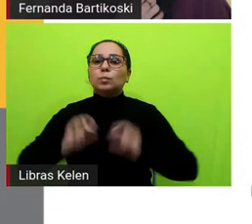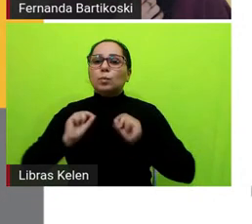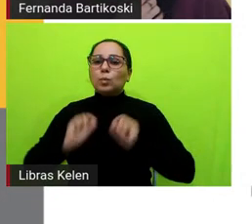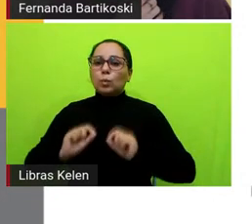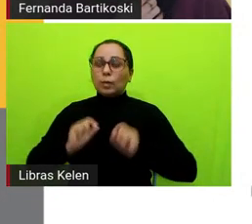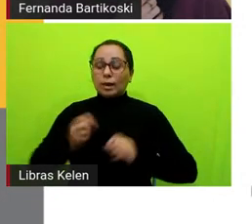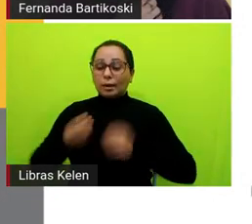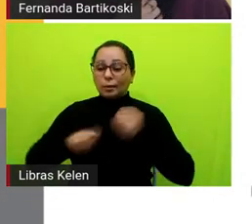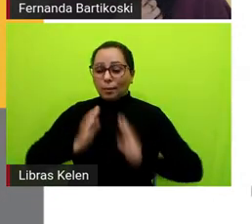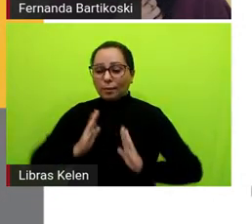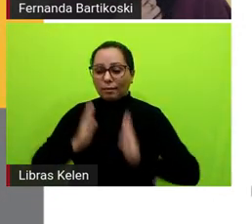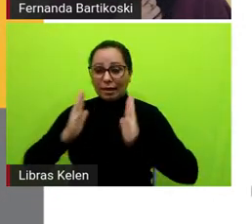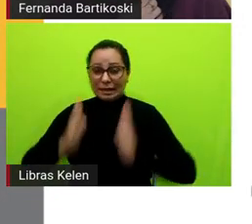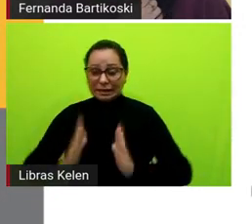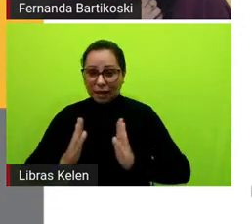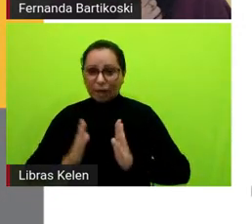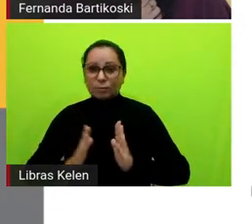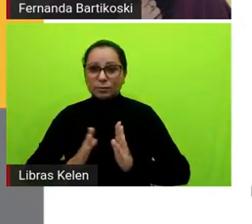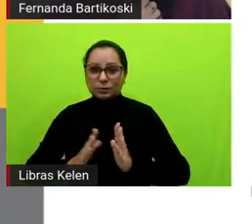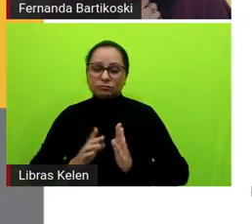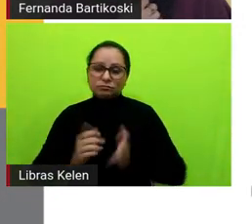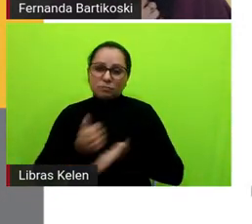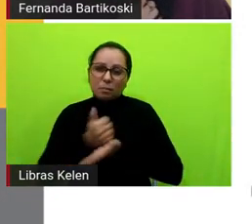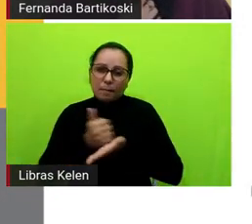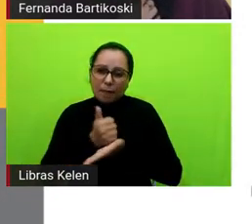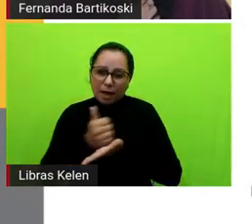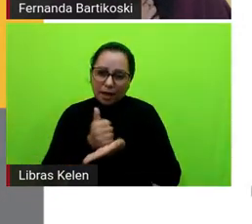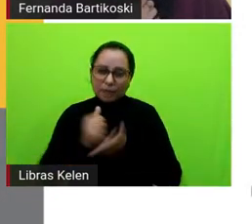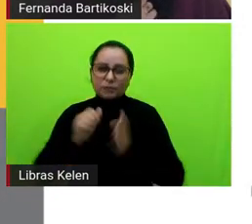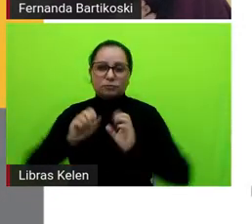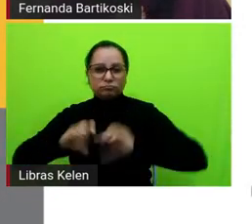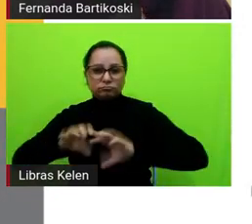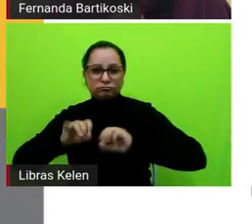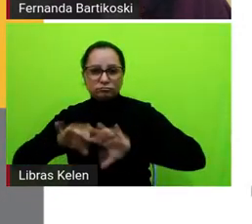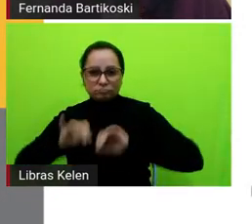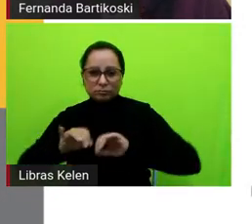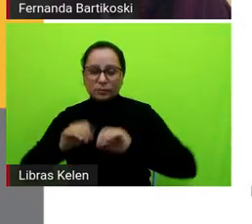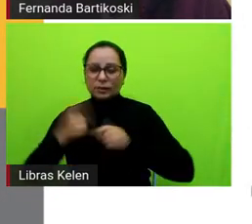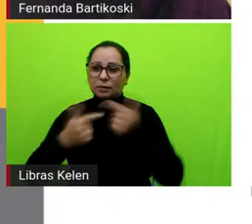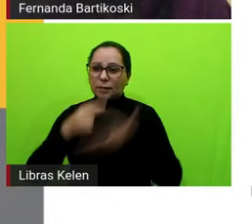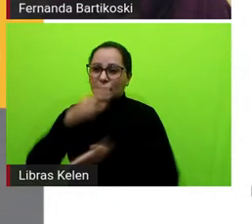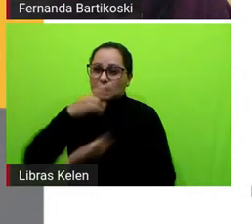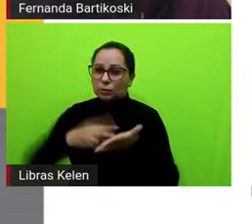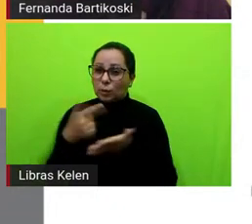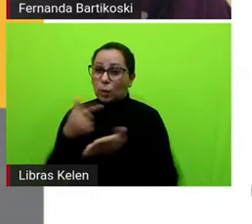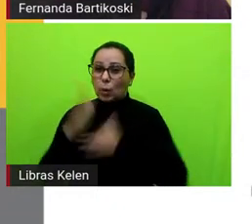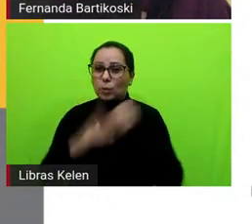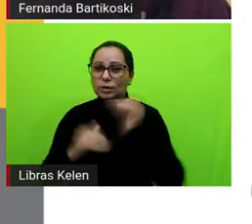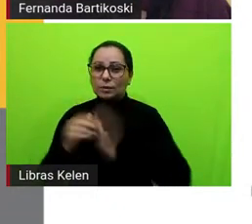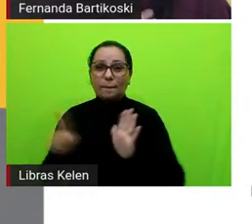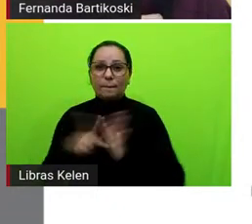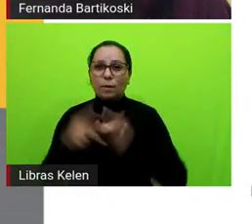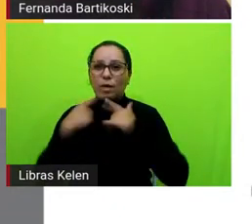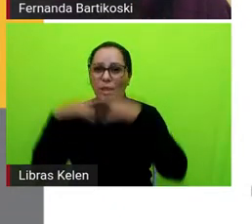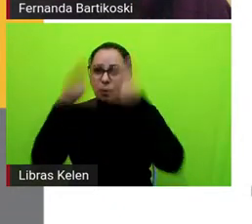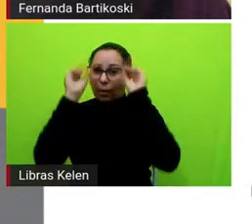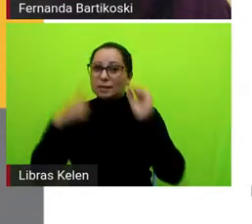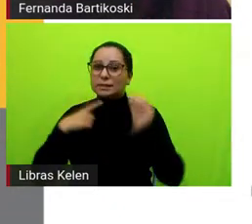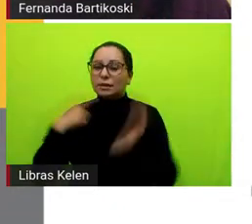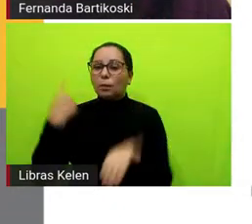etapa do ensino fundamental 2 e o trabalho com leitura e outras práticas de linguagem tem um compromisso